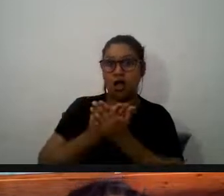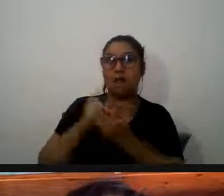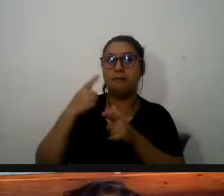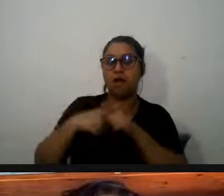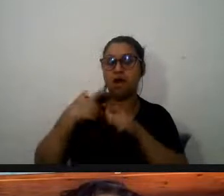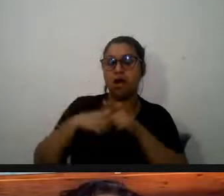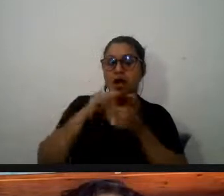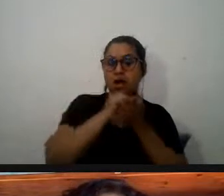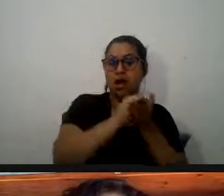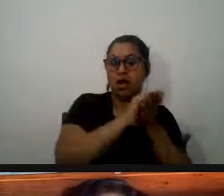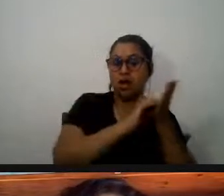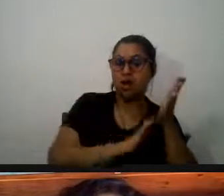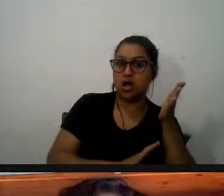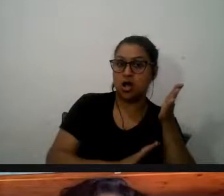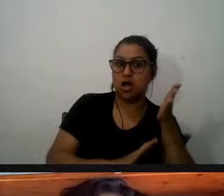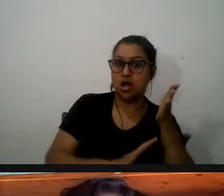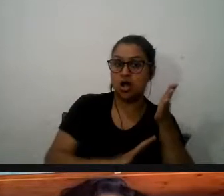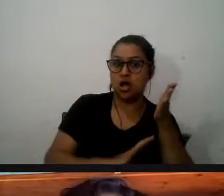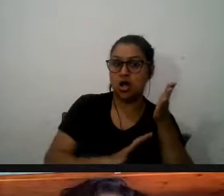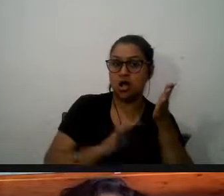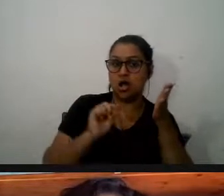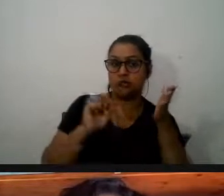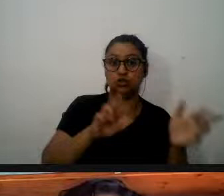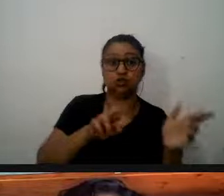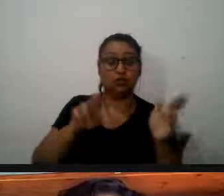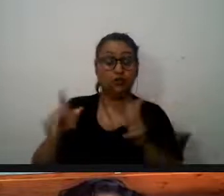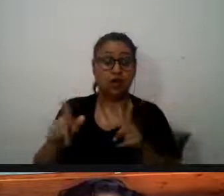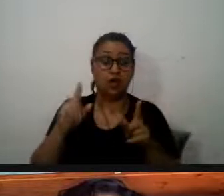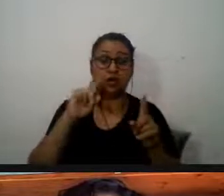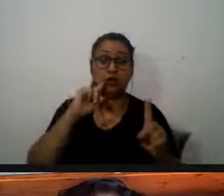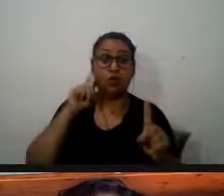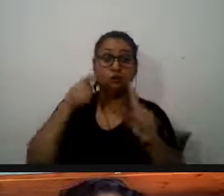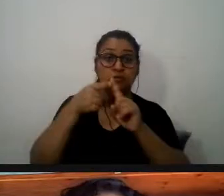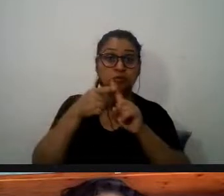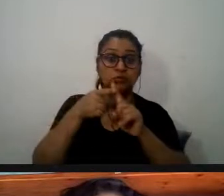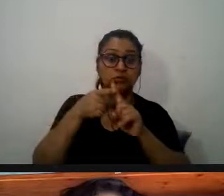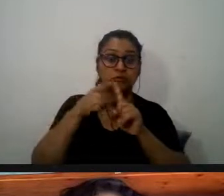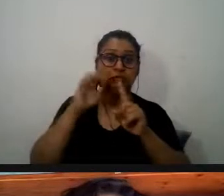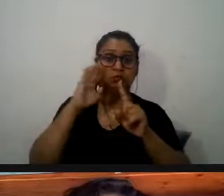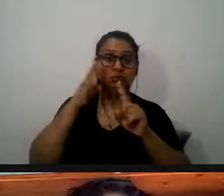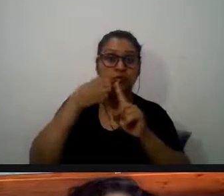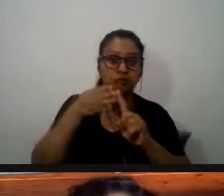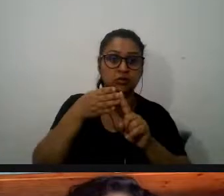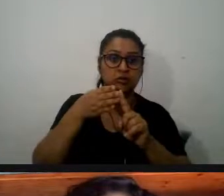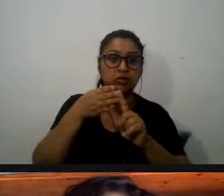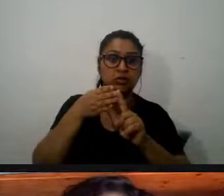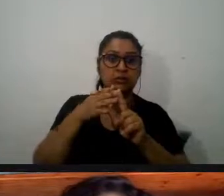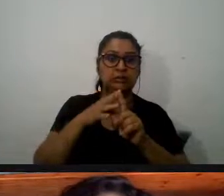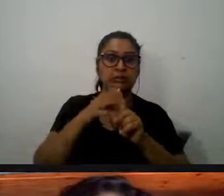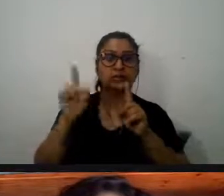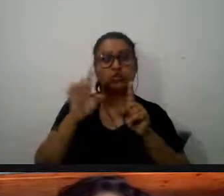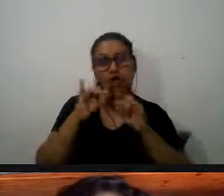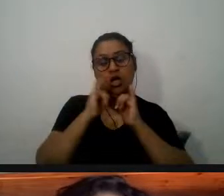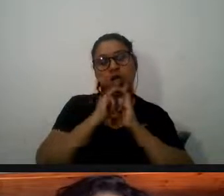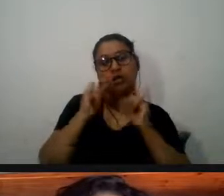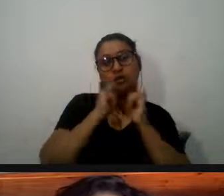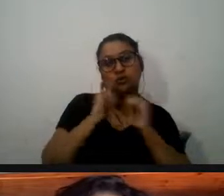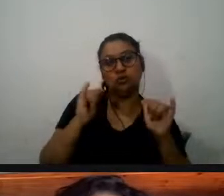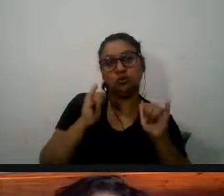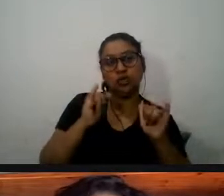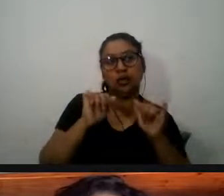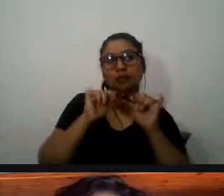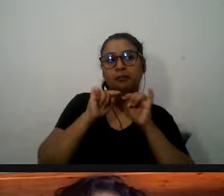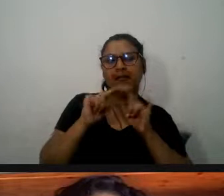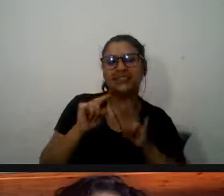obviamente é diferente ou seja o objetivo vai ser obviamente divulgar mas vai ser sempre divulgar de uma